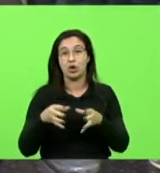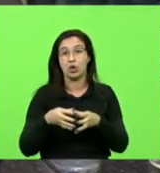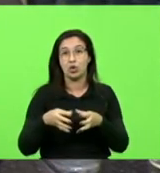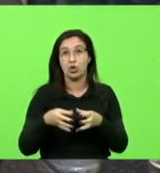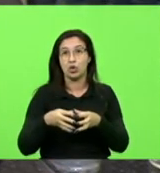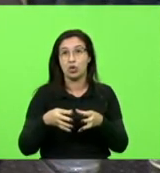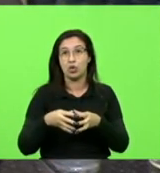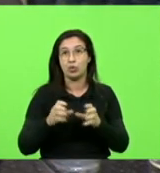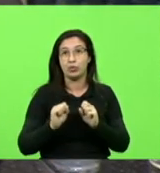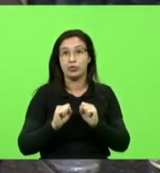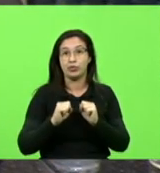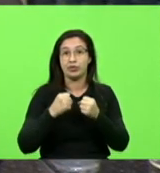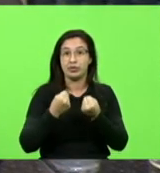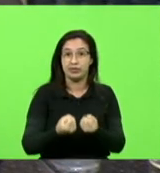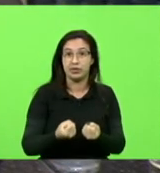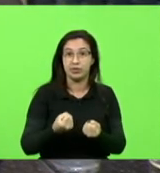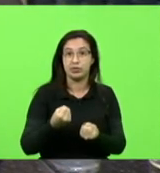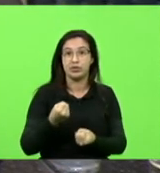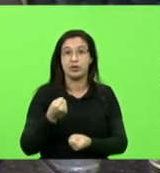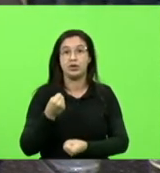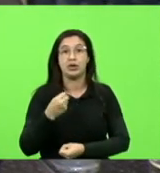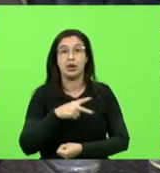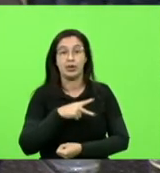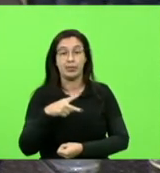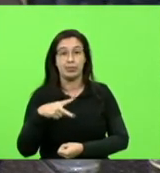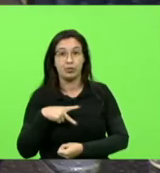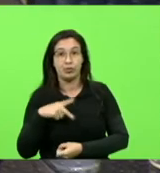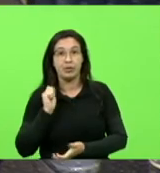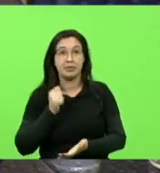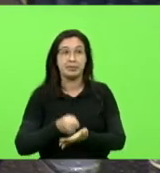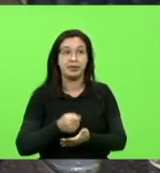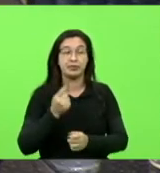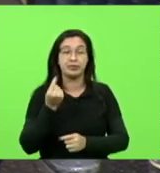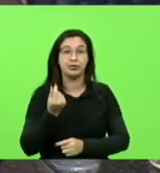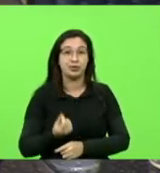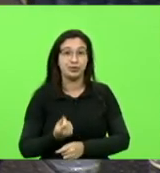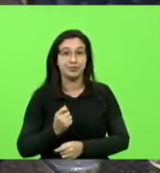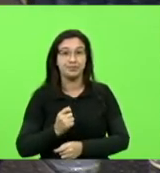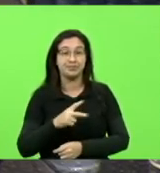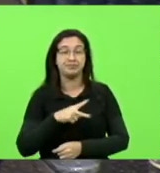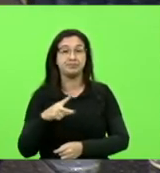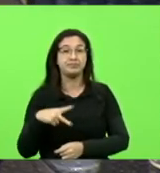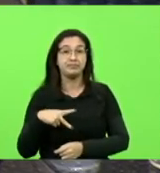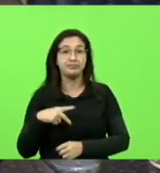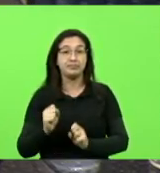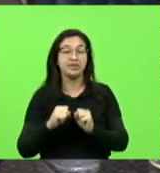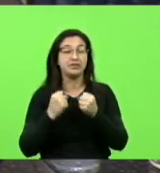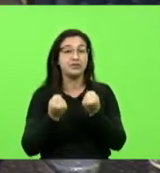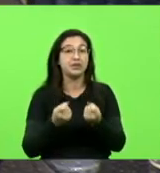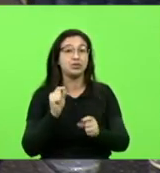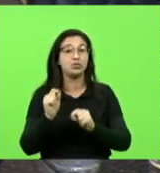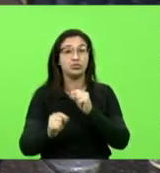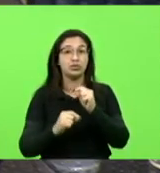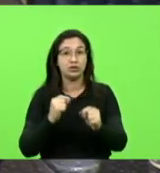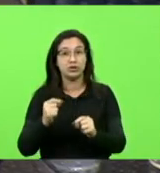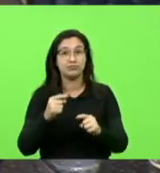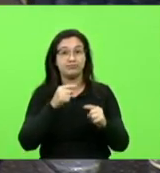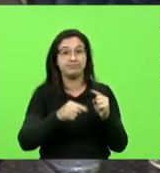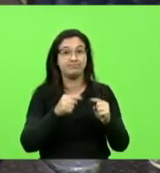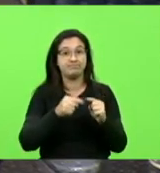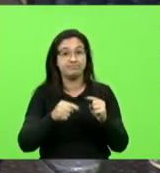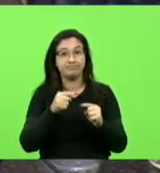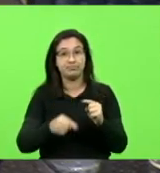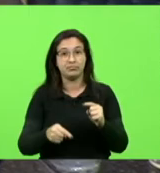paga com dinheiro público, para defender. Censura. Que censura? Se quiserem fazer essa